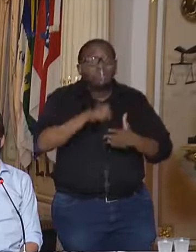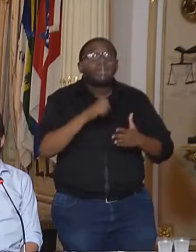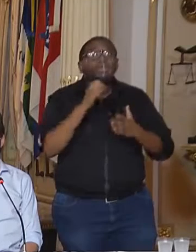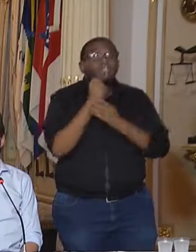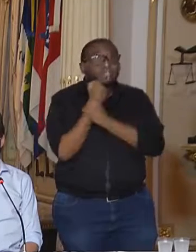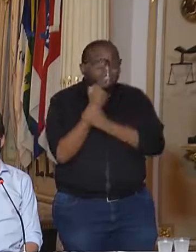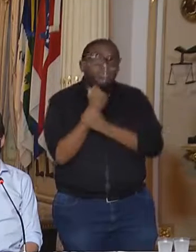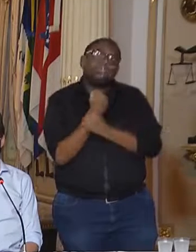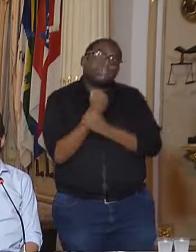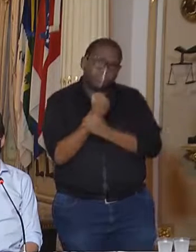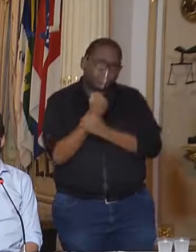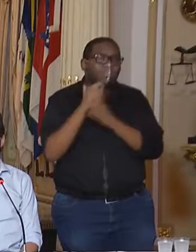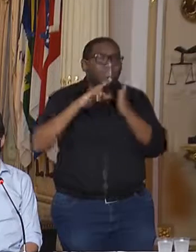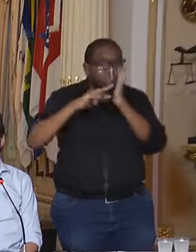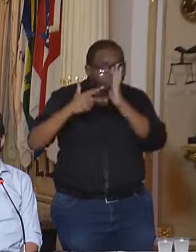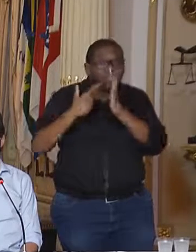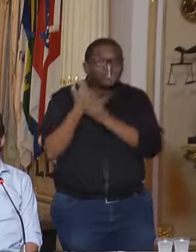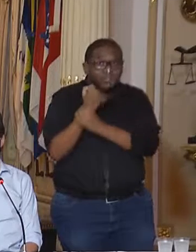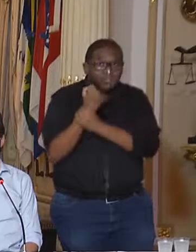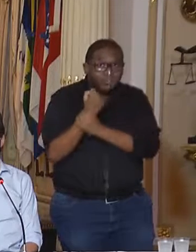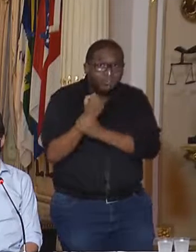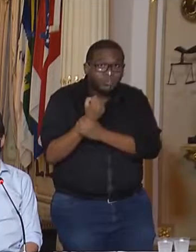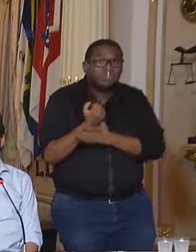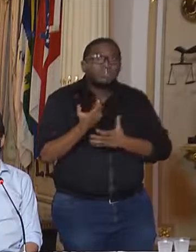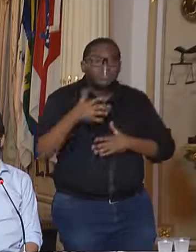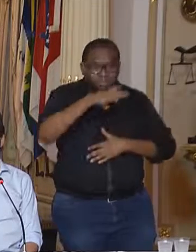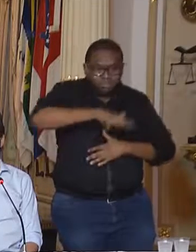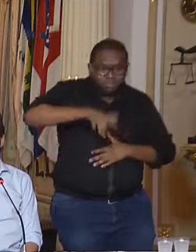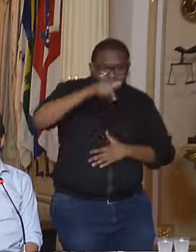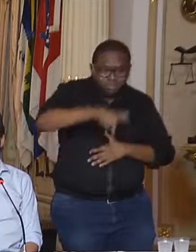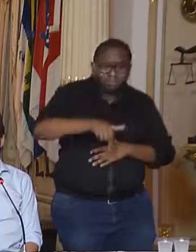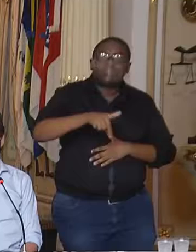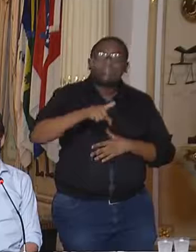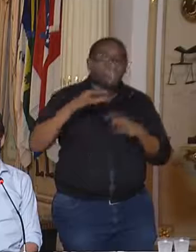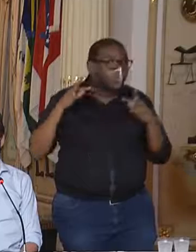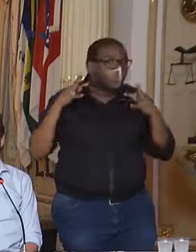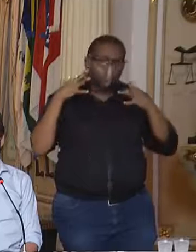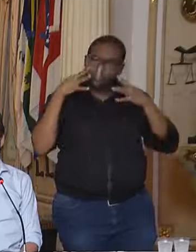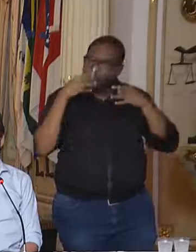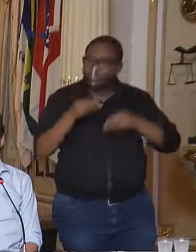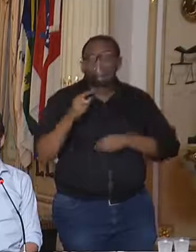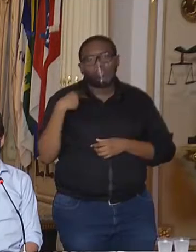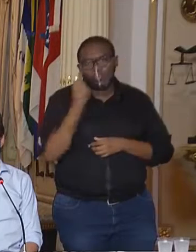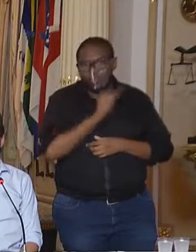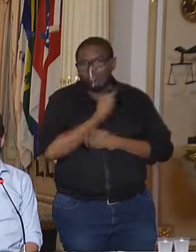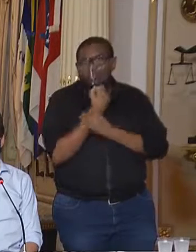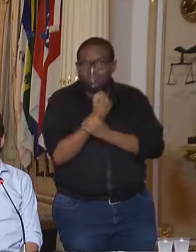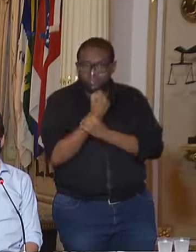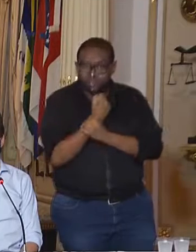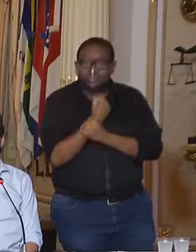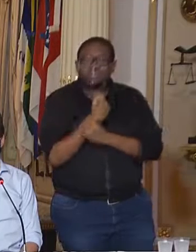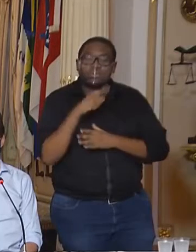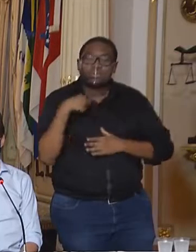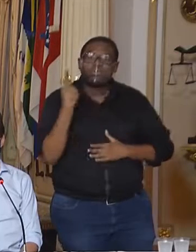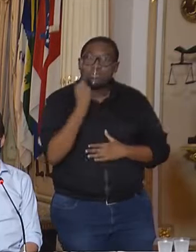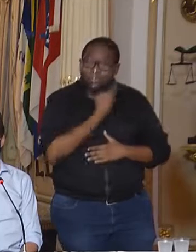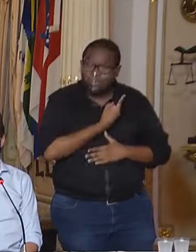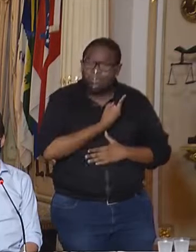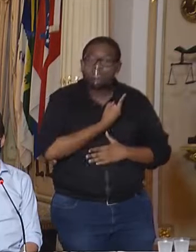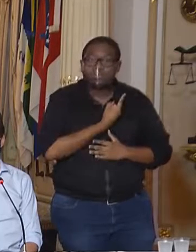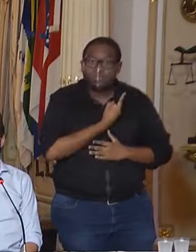sua segurança, e em nome da segurança daquela atividade, da segurança, enfim, de todos nós. Então, nós estaremos